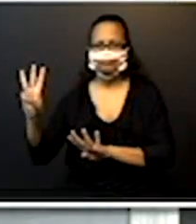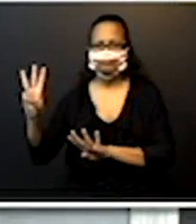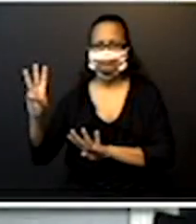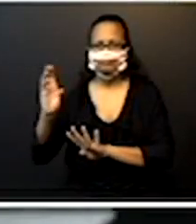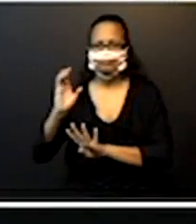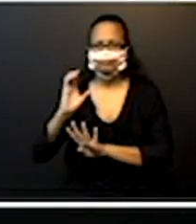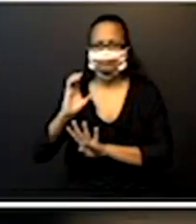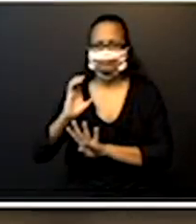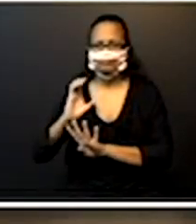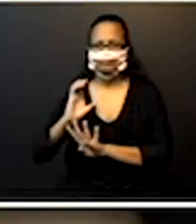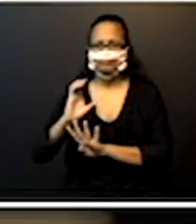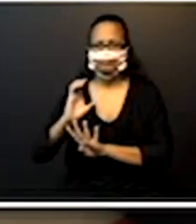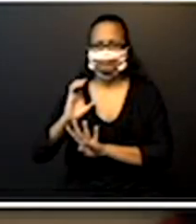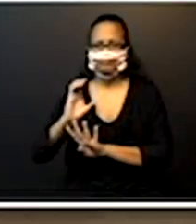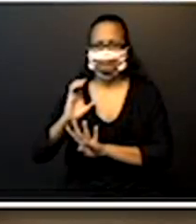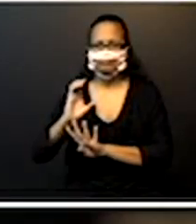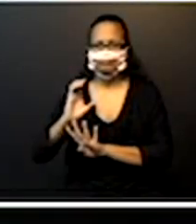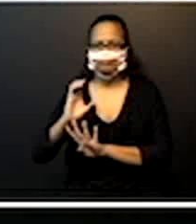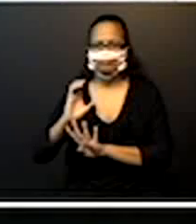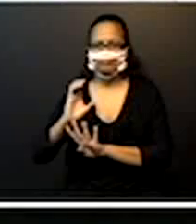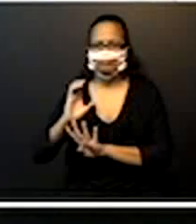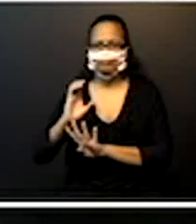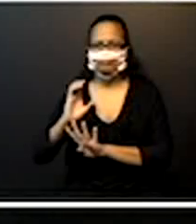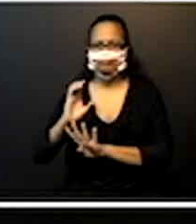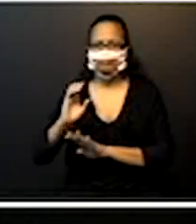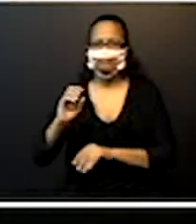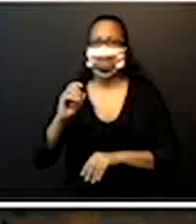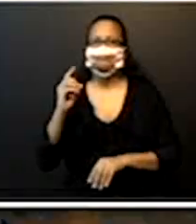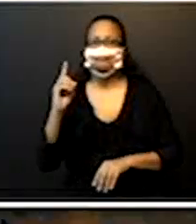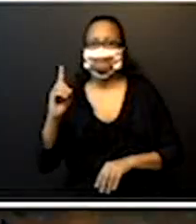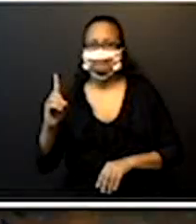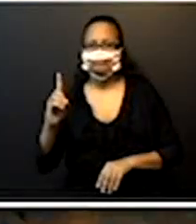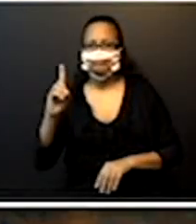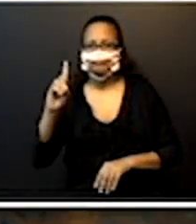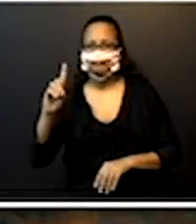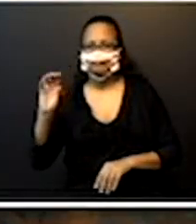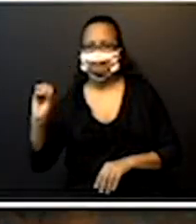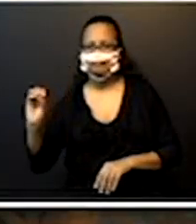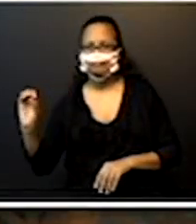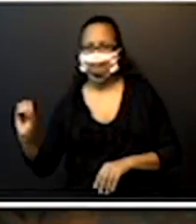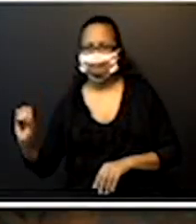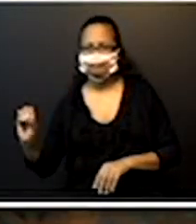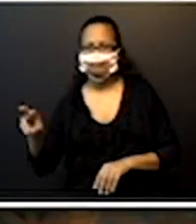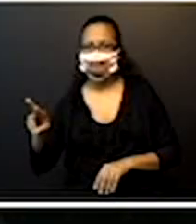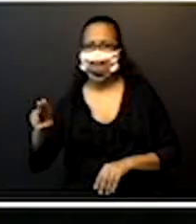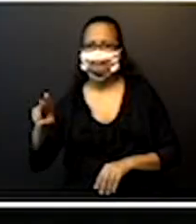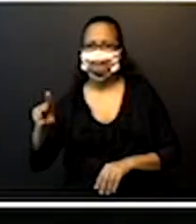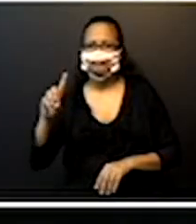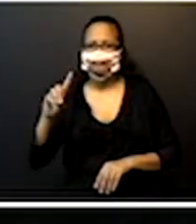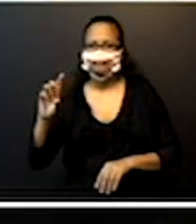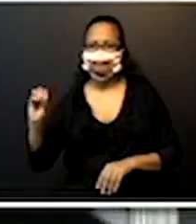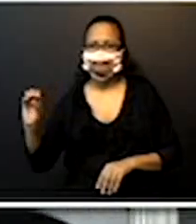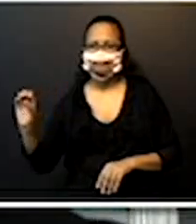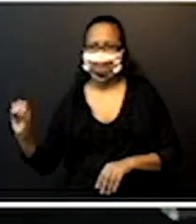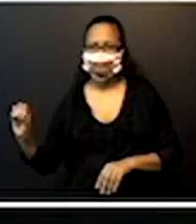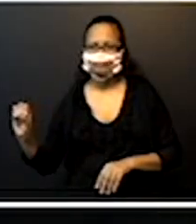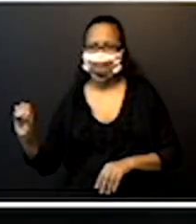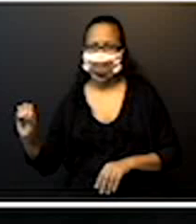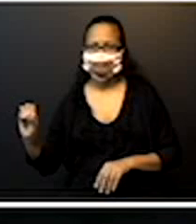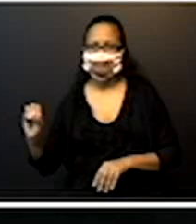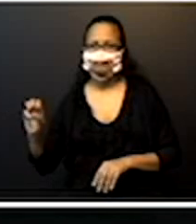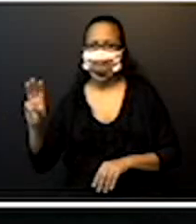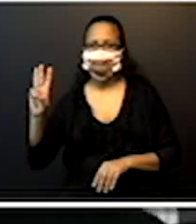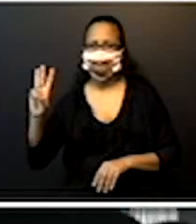e eu sei que uma centena vale 100, eu tenho 3. Então,